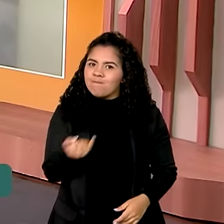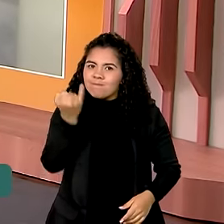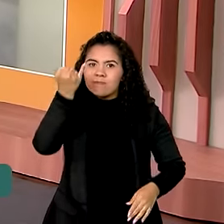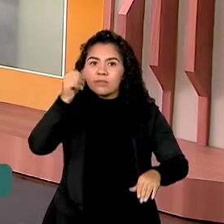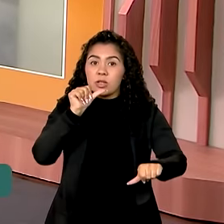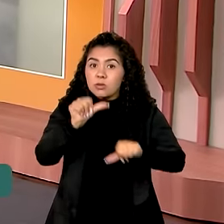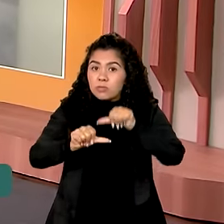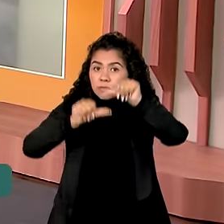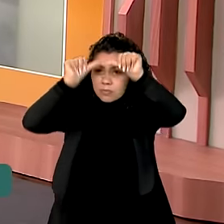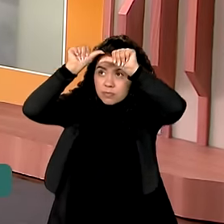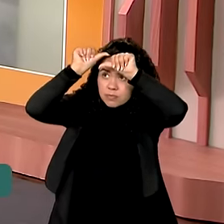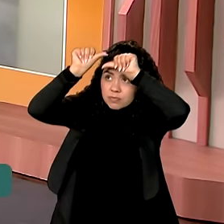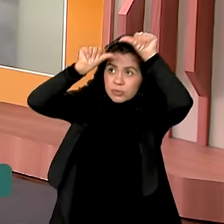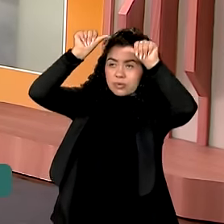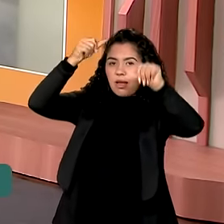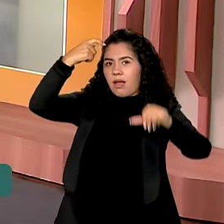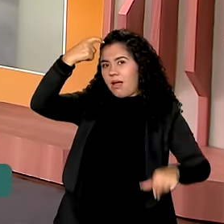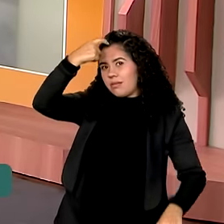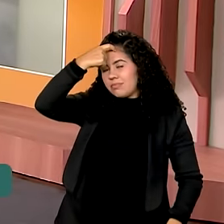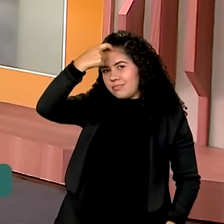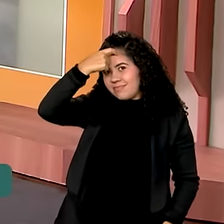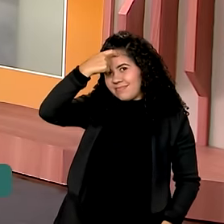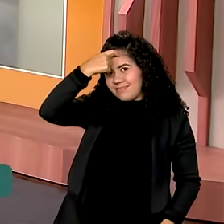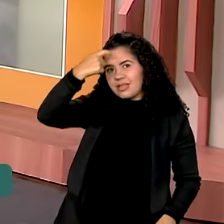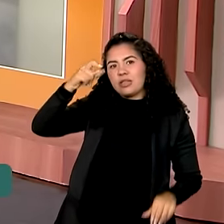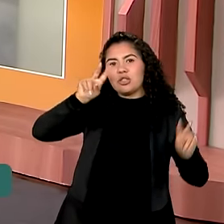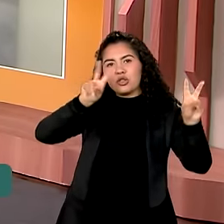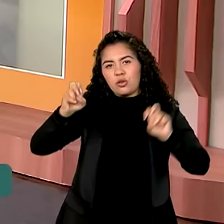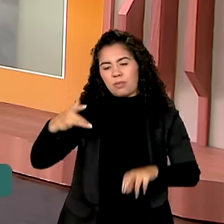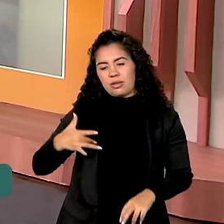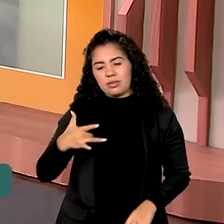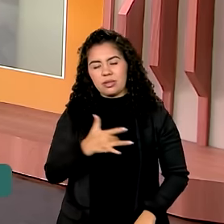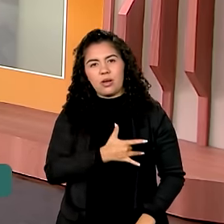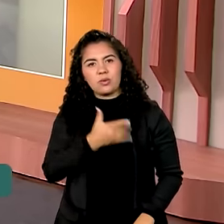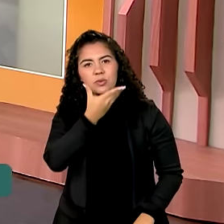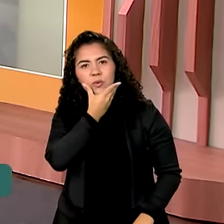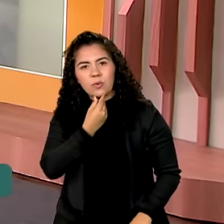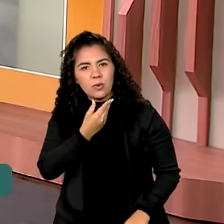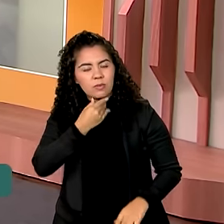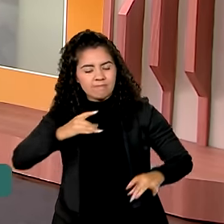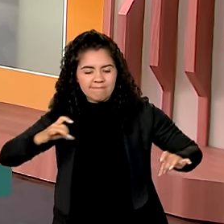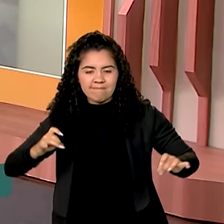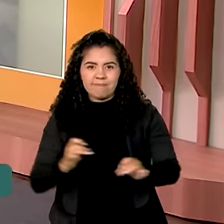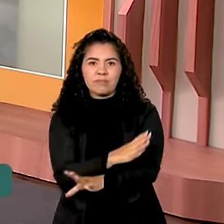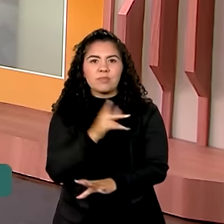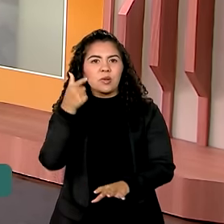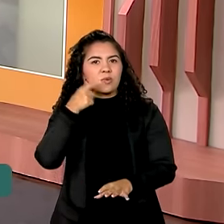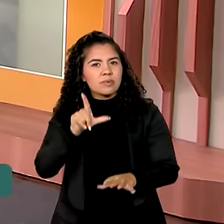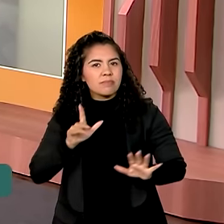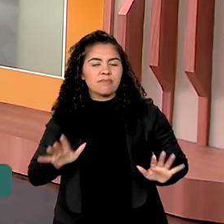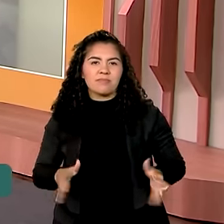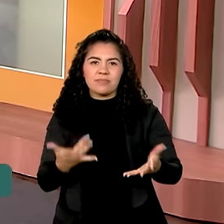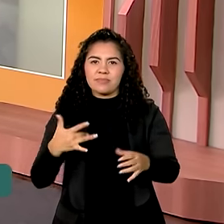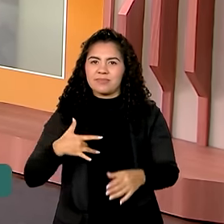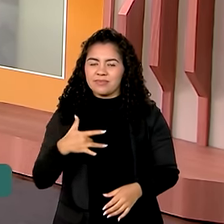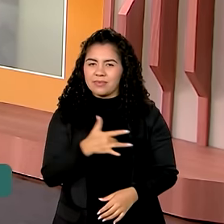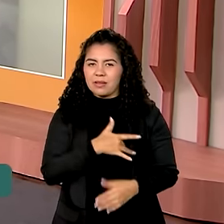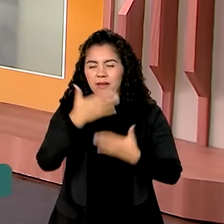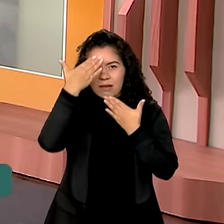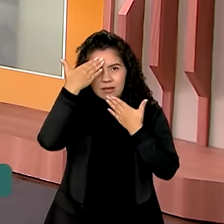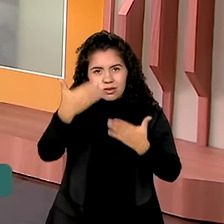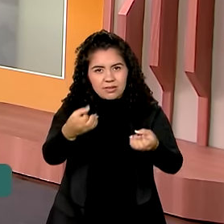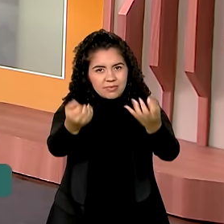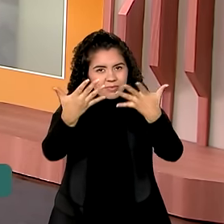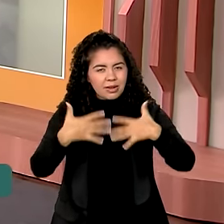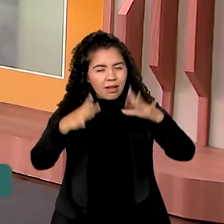da mentalidade em relação à saúde dos homens, saúde integral que ajuda na saúde de todo mundo. Eu agradeço muito pelos